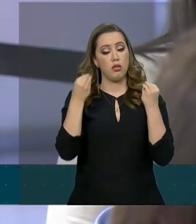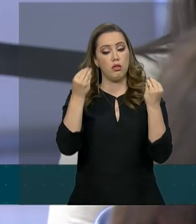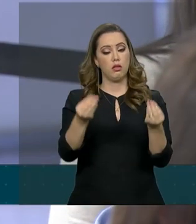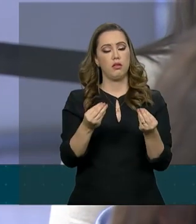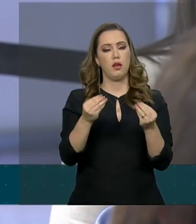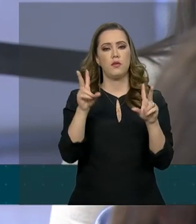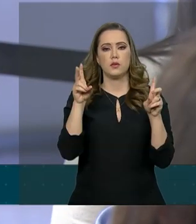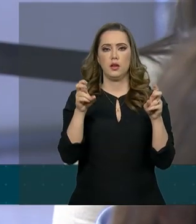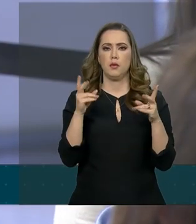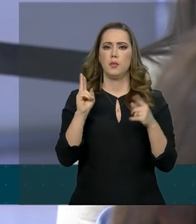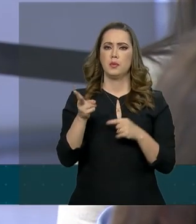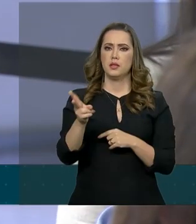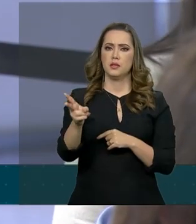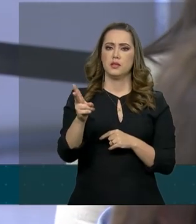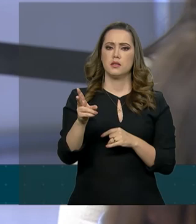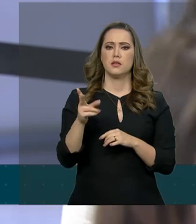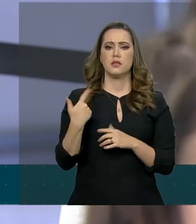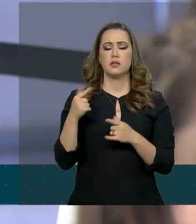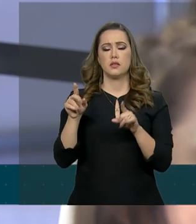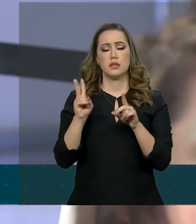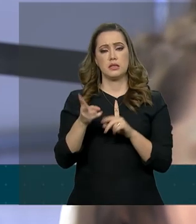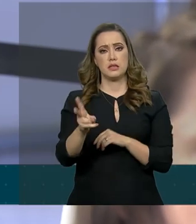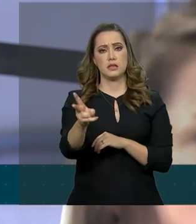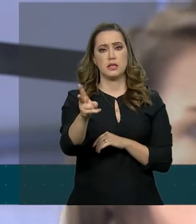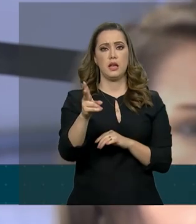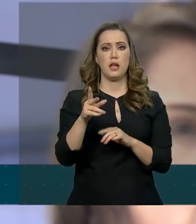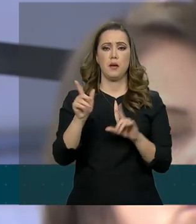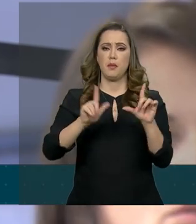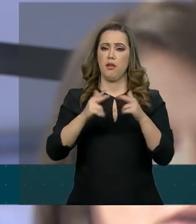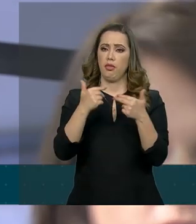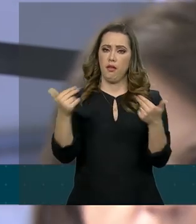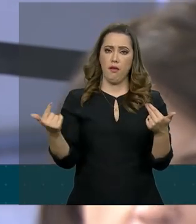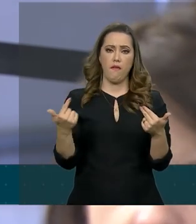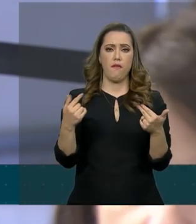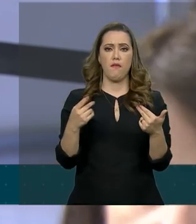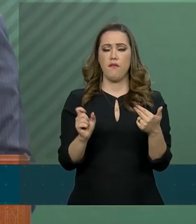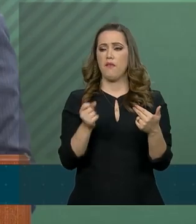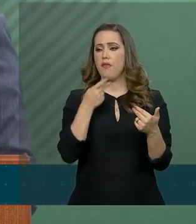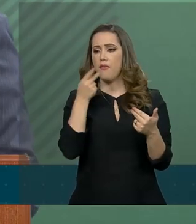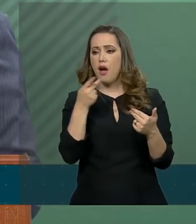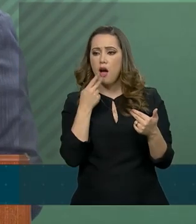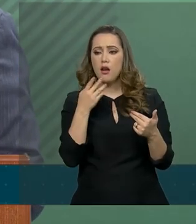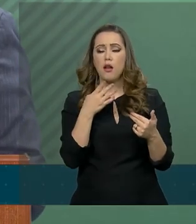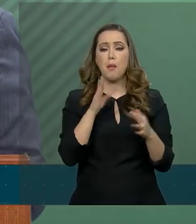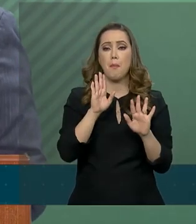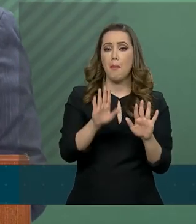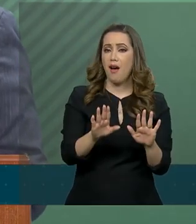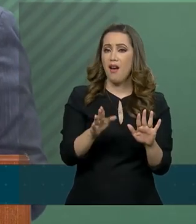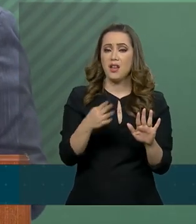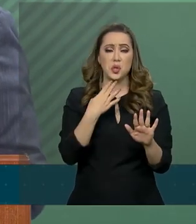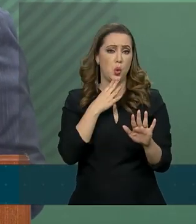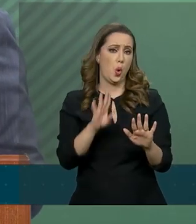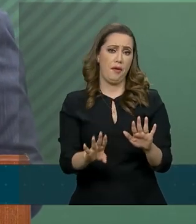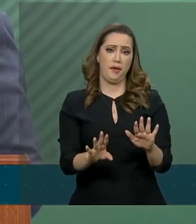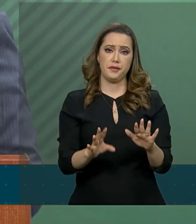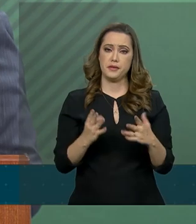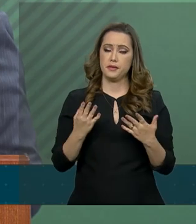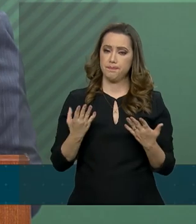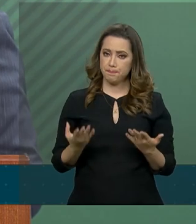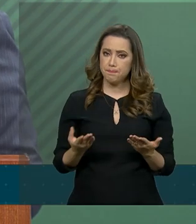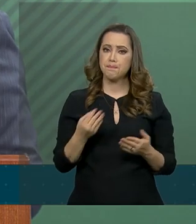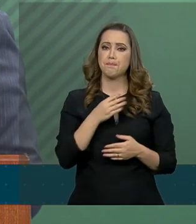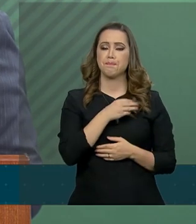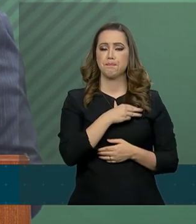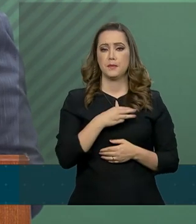internacional está, a todo momento, tocando num ponto, muitas vezes sem conhecer com profundidade do que se trata. Então, o Ministério do Meio Ambiente está